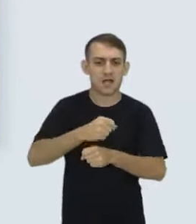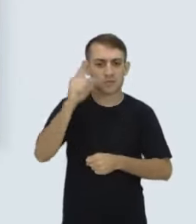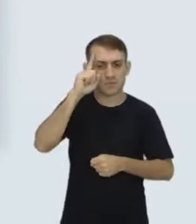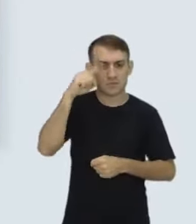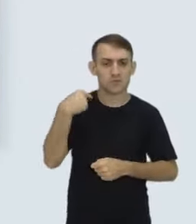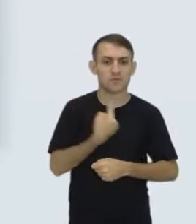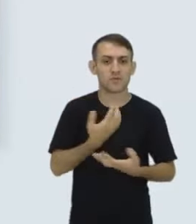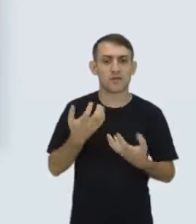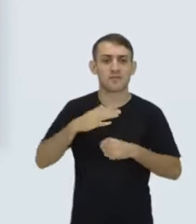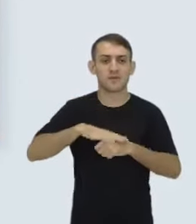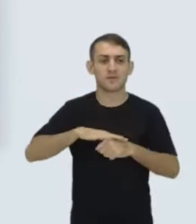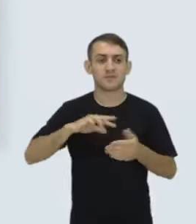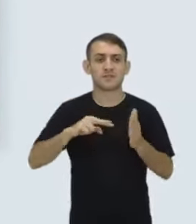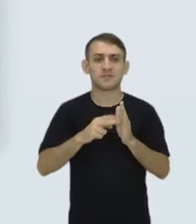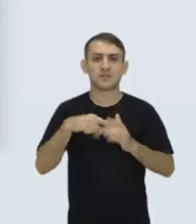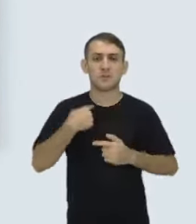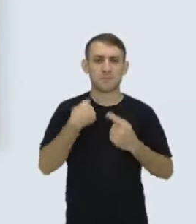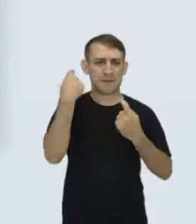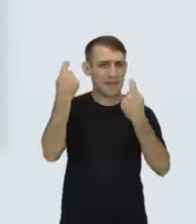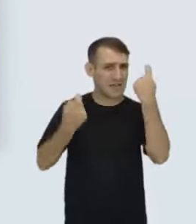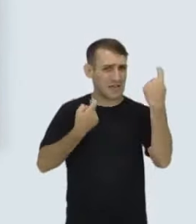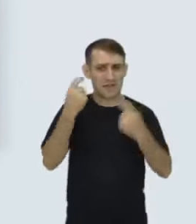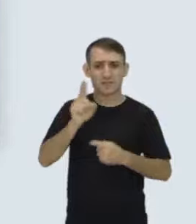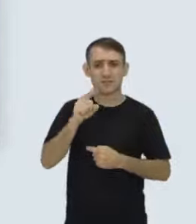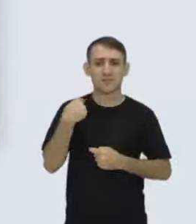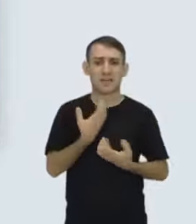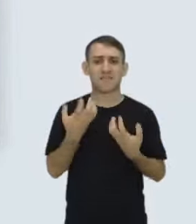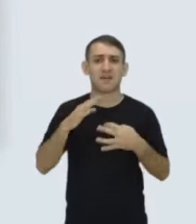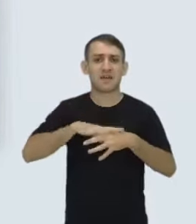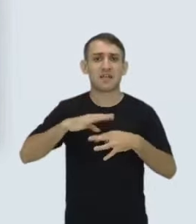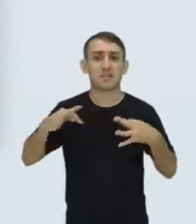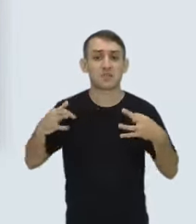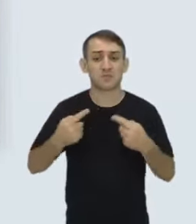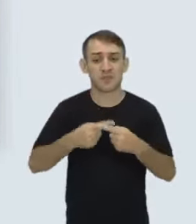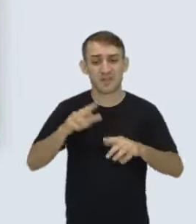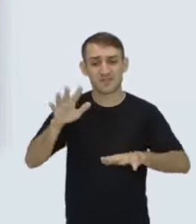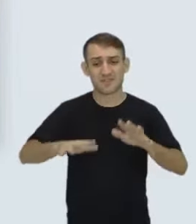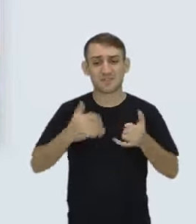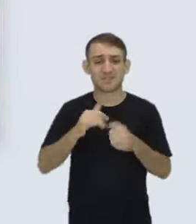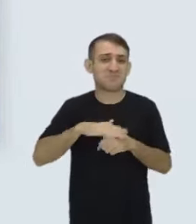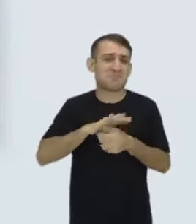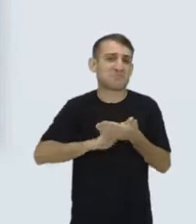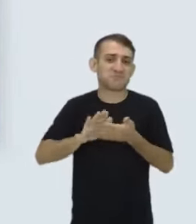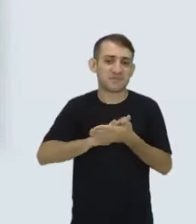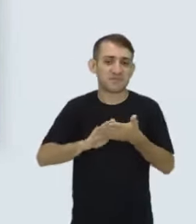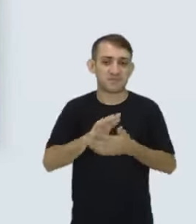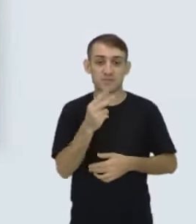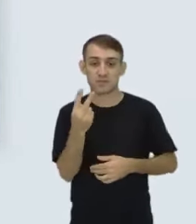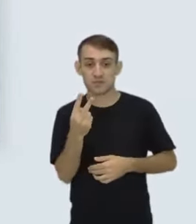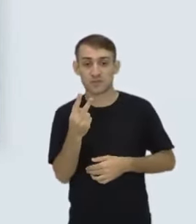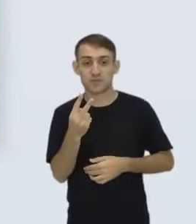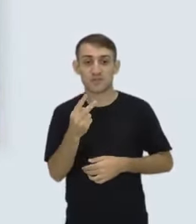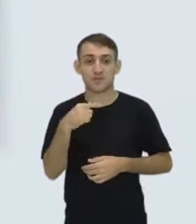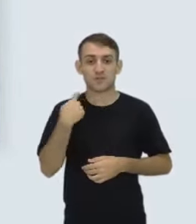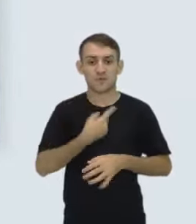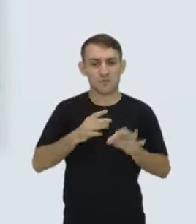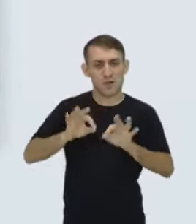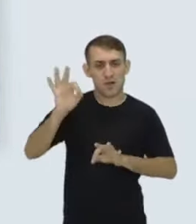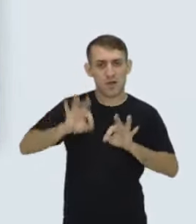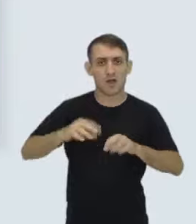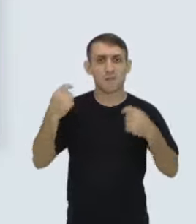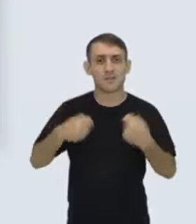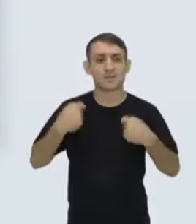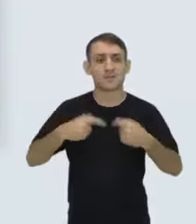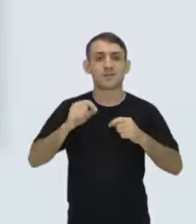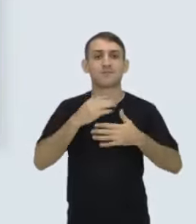fazer. É no sentido de não se desesperar e querer fazer tudo, porque acaba que você não faz nada, entendeu? Dois. Sua organização tem que te deixar